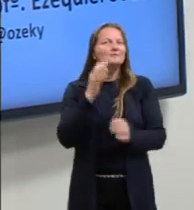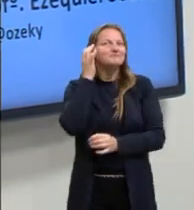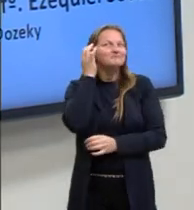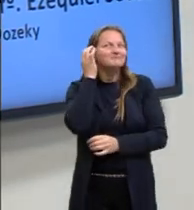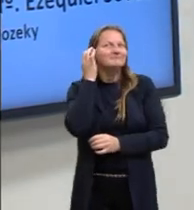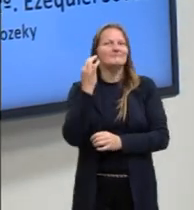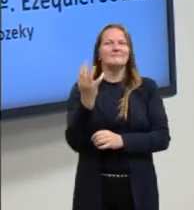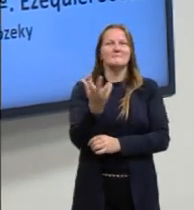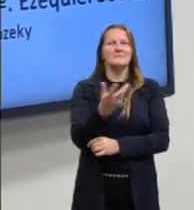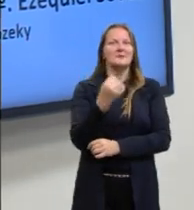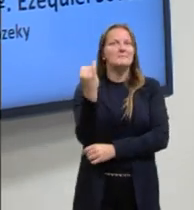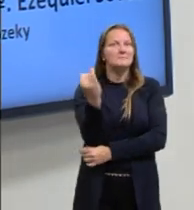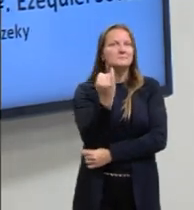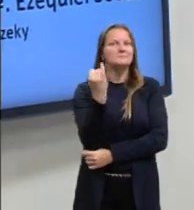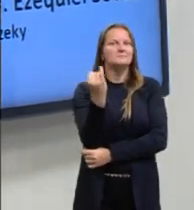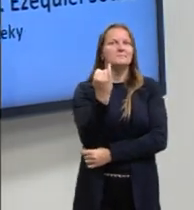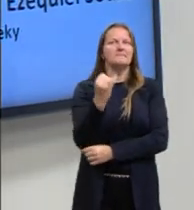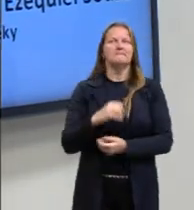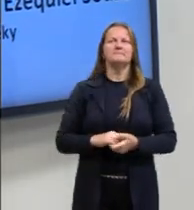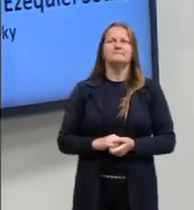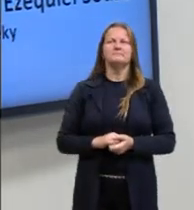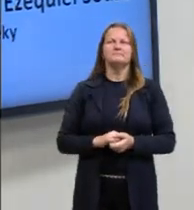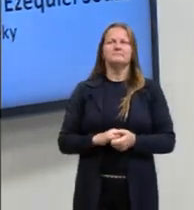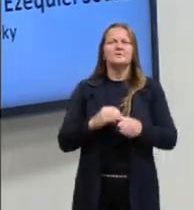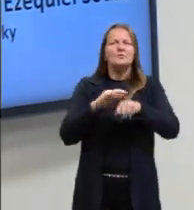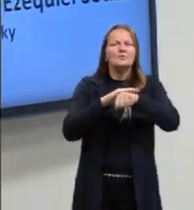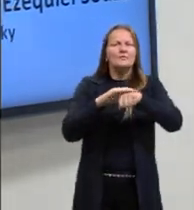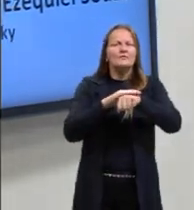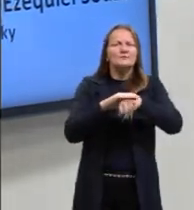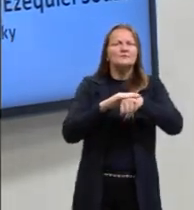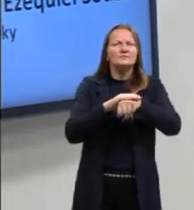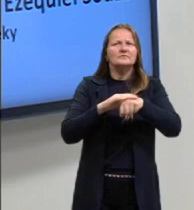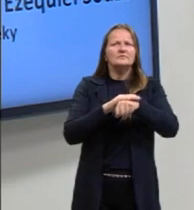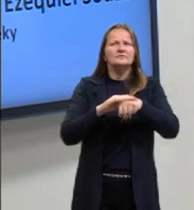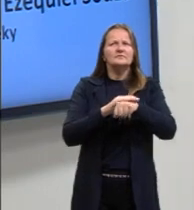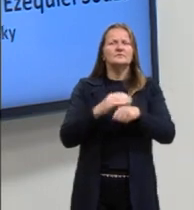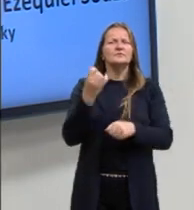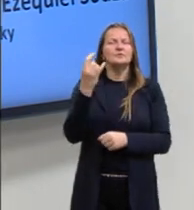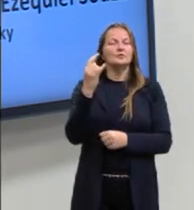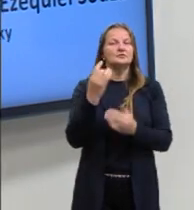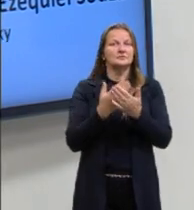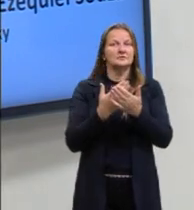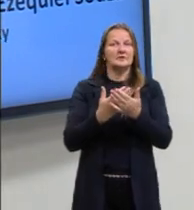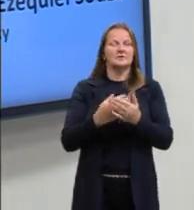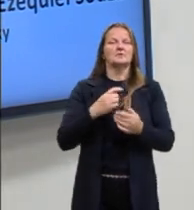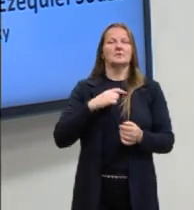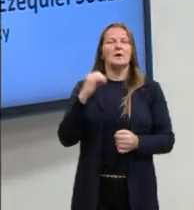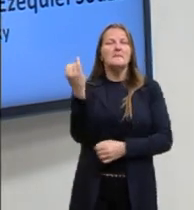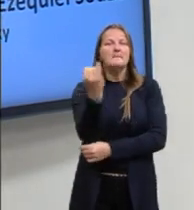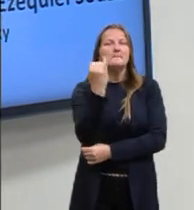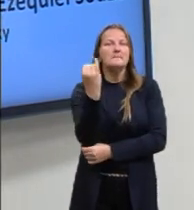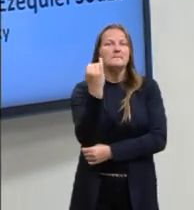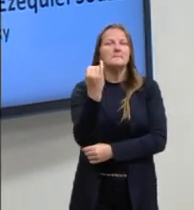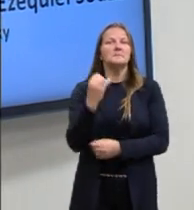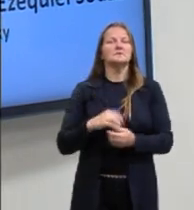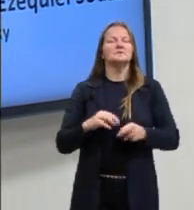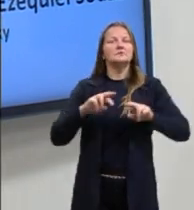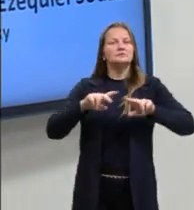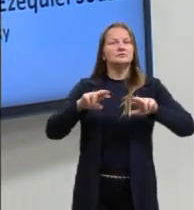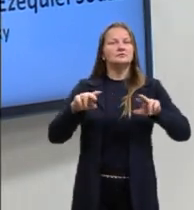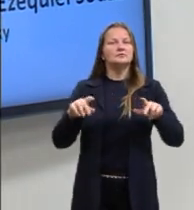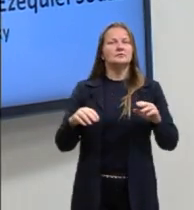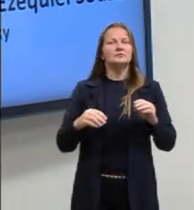importância, tá? É para a gente falar um pouco, gente tem falado nas últimas aulas sobre a importância, né? De